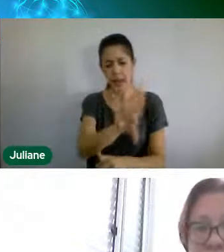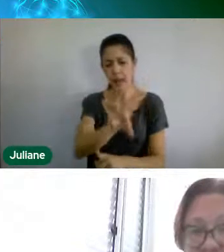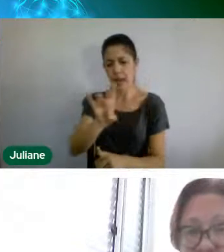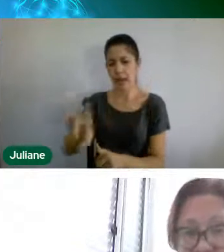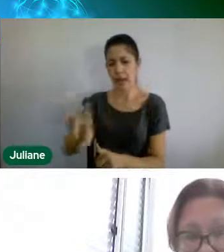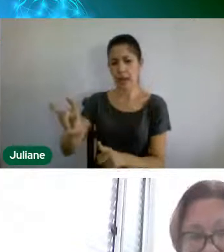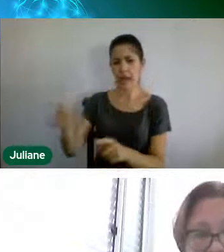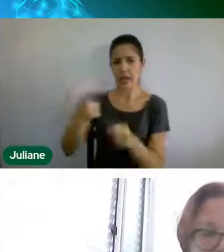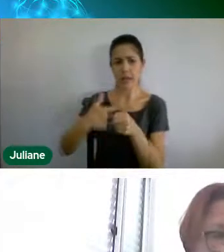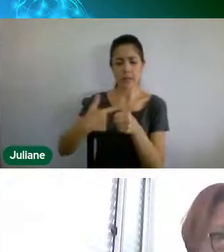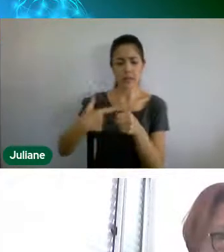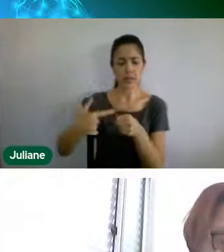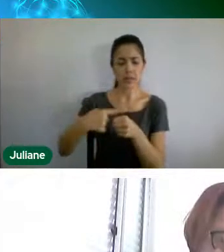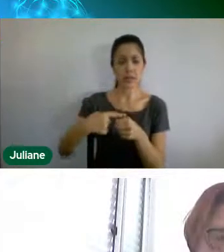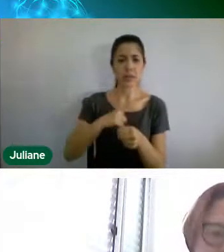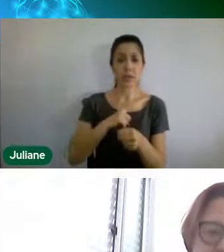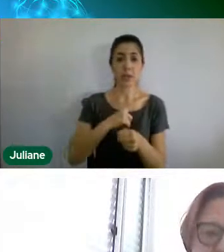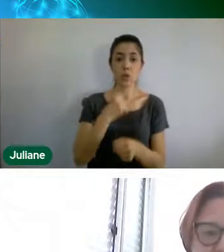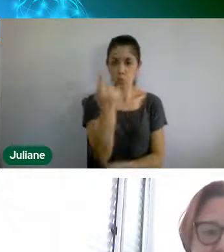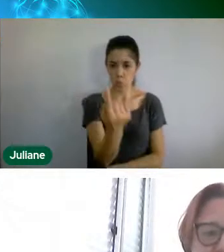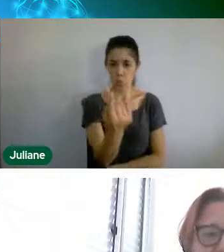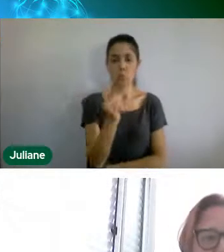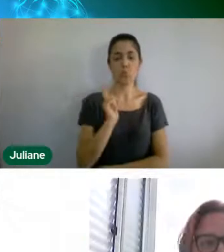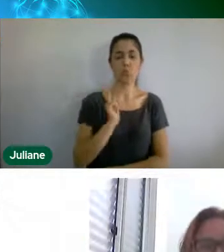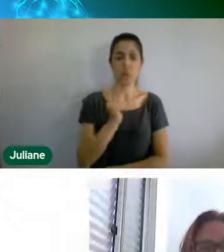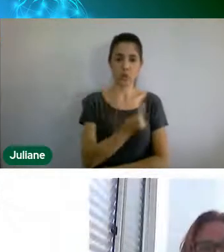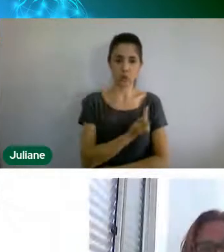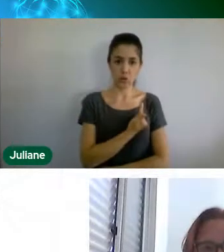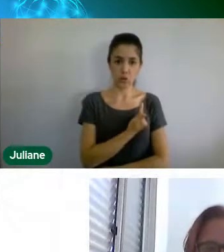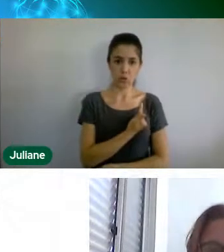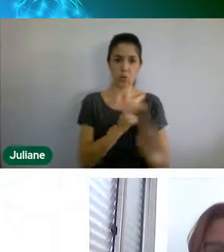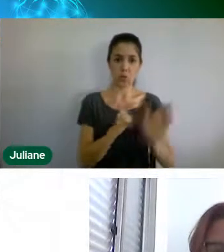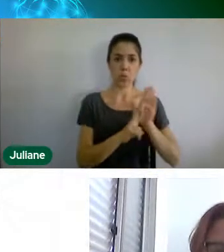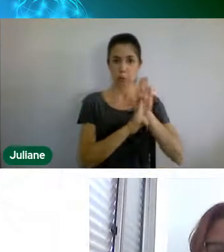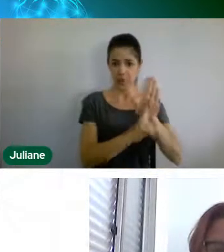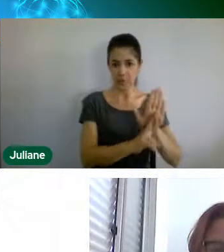gestor por cidade, um representante, então,